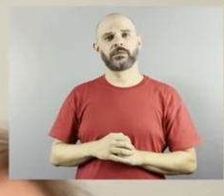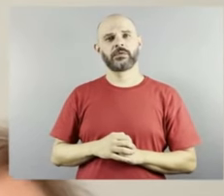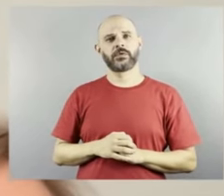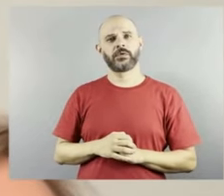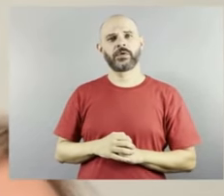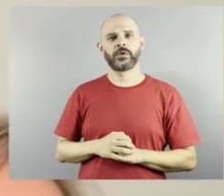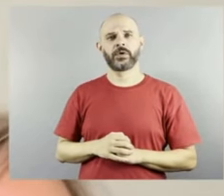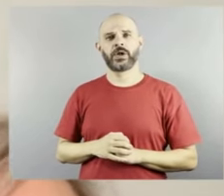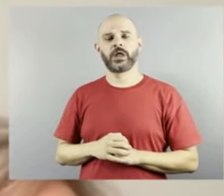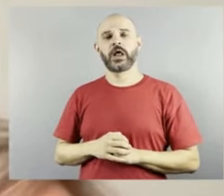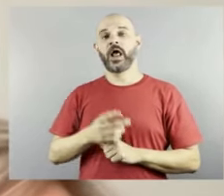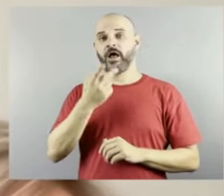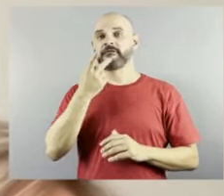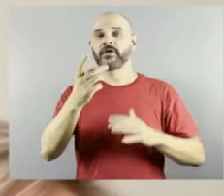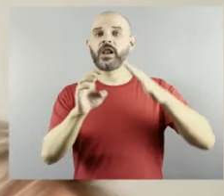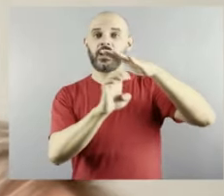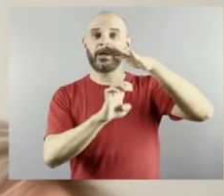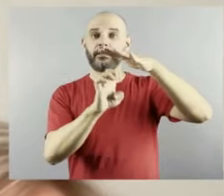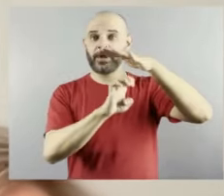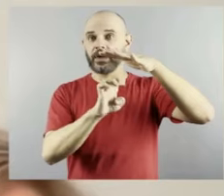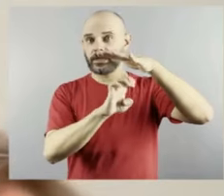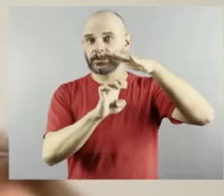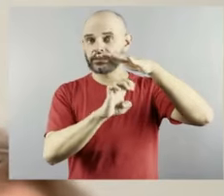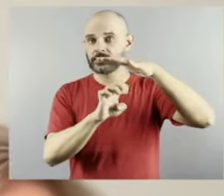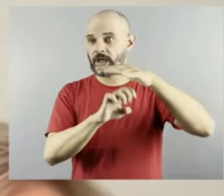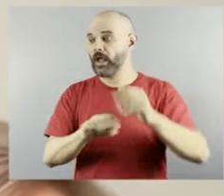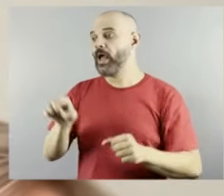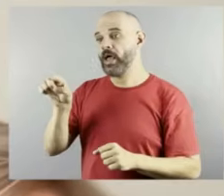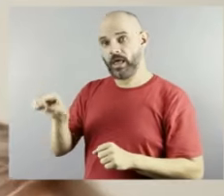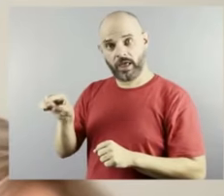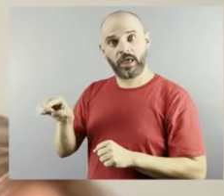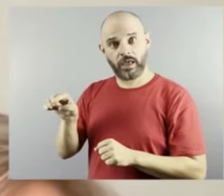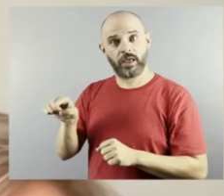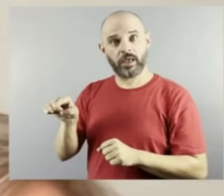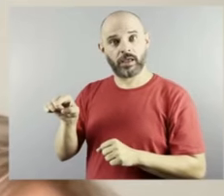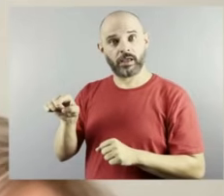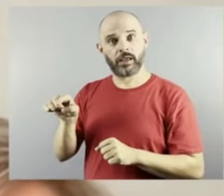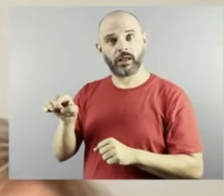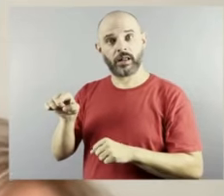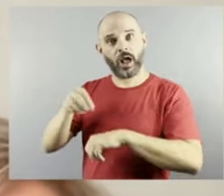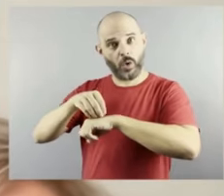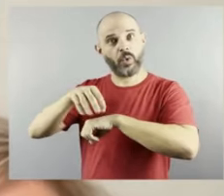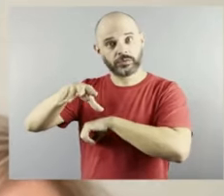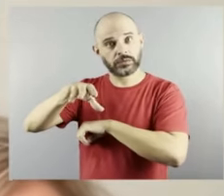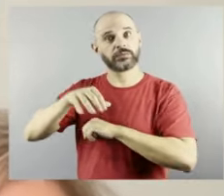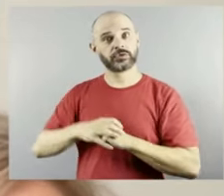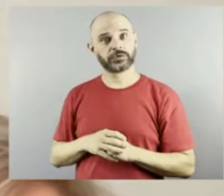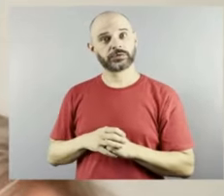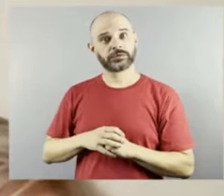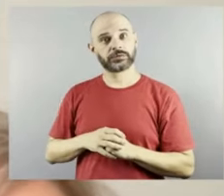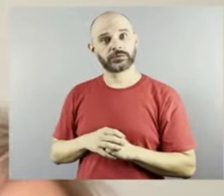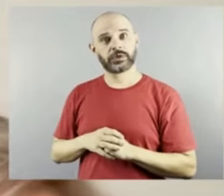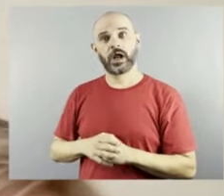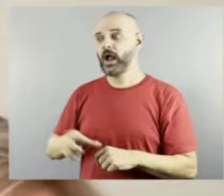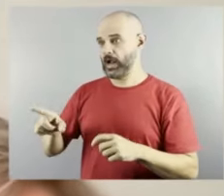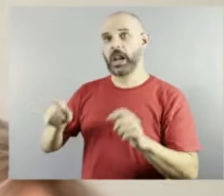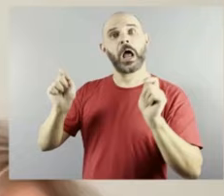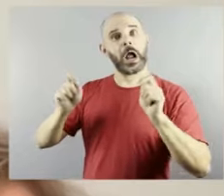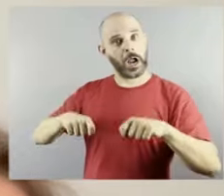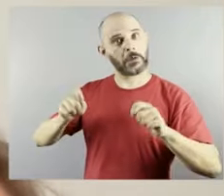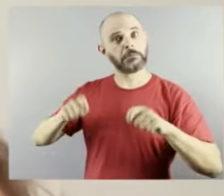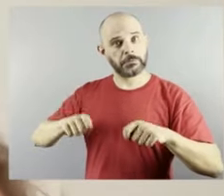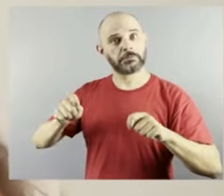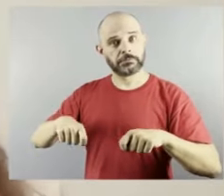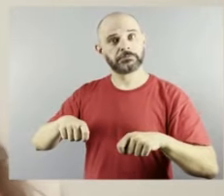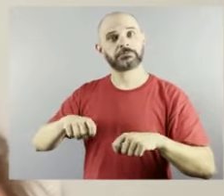contribui, ela é uma pessoa, a capacidade dela como um ser civil, ela